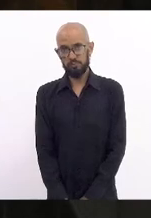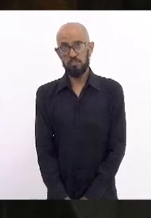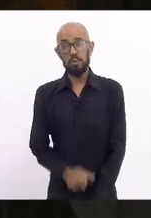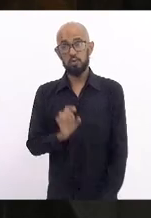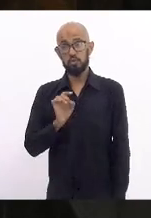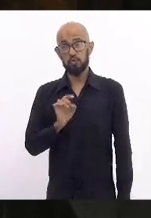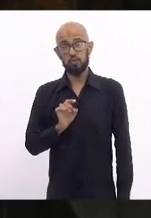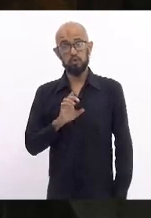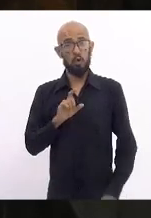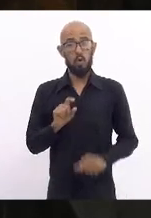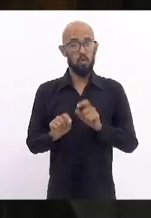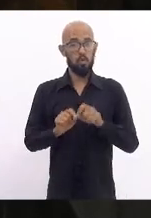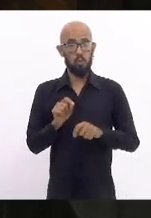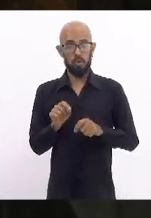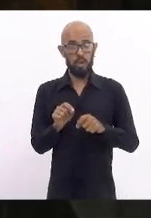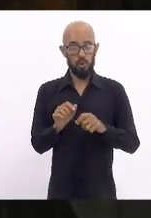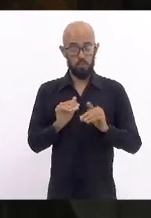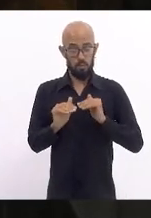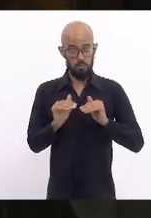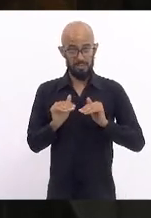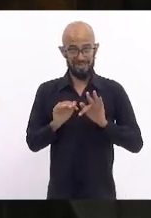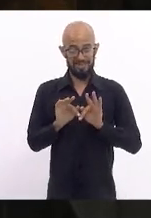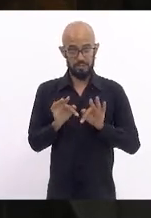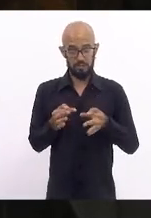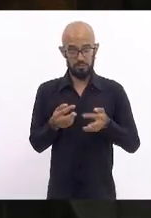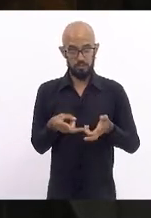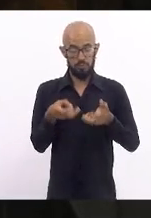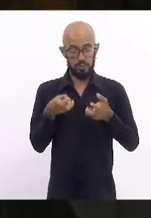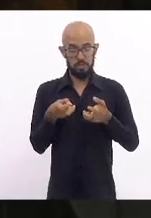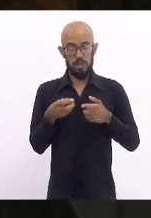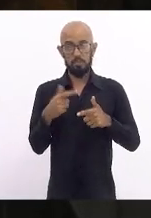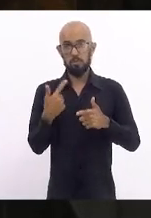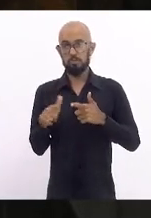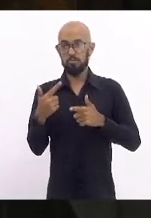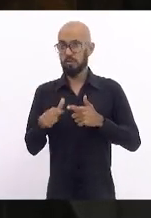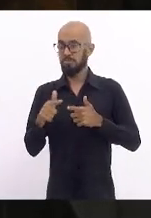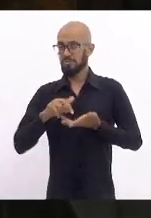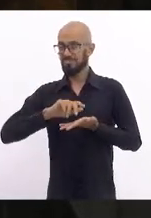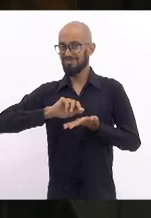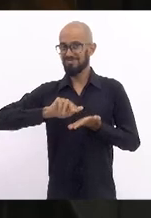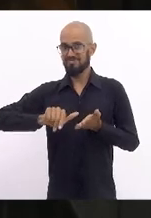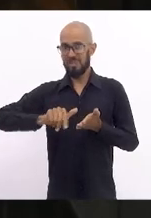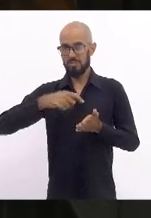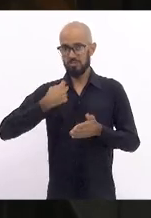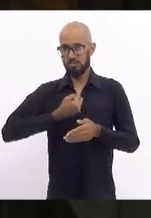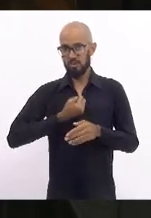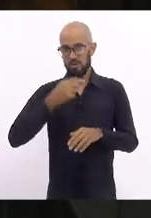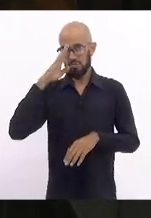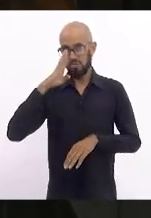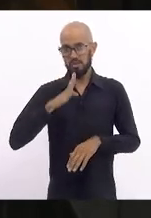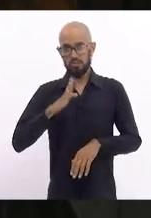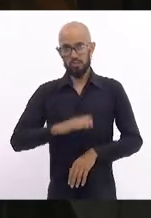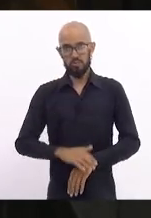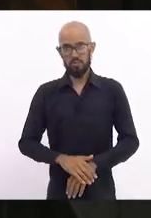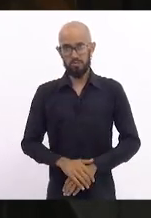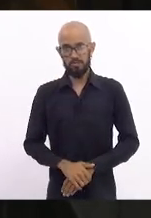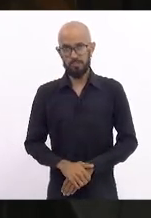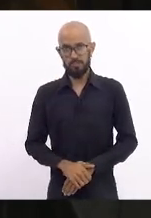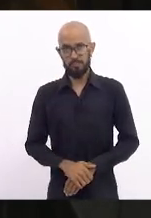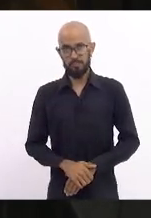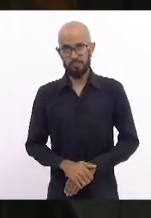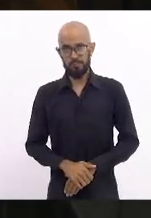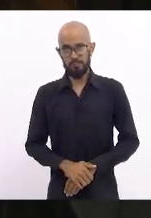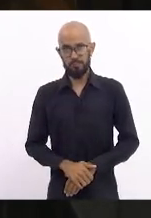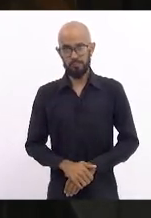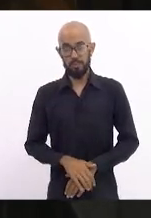a gente vê o tamanho desse problema para o nosso país. E isso,